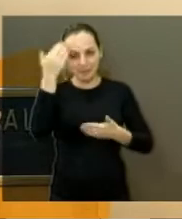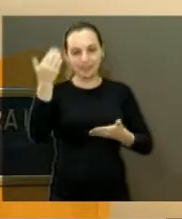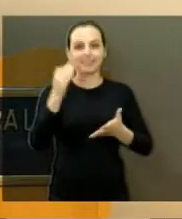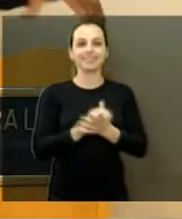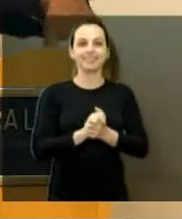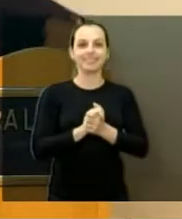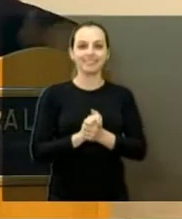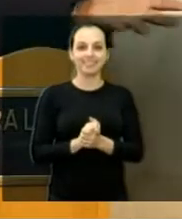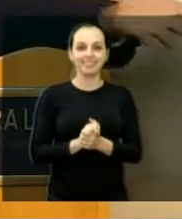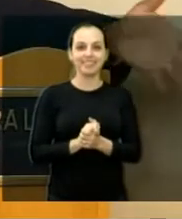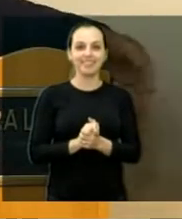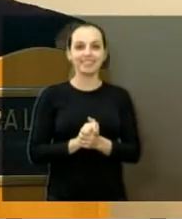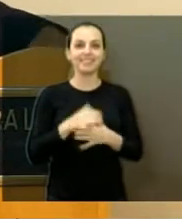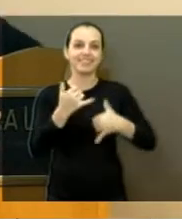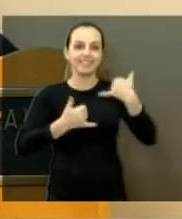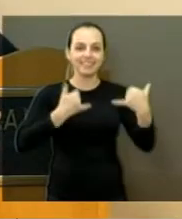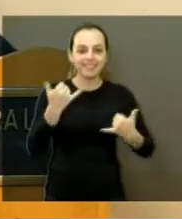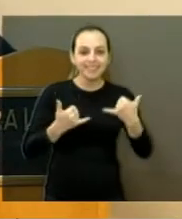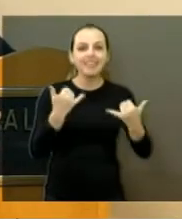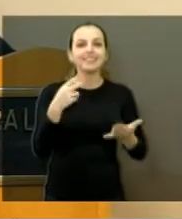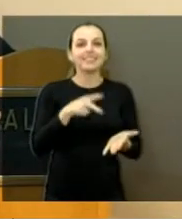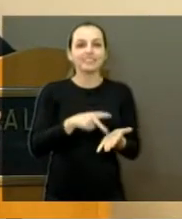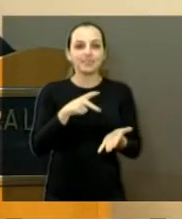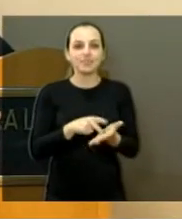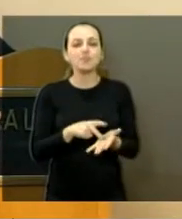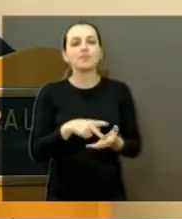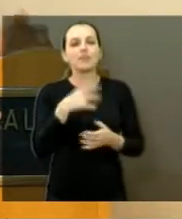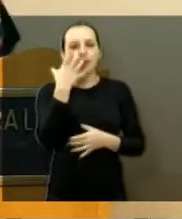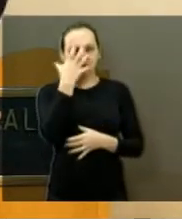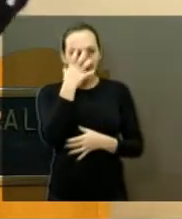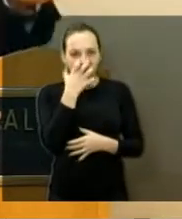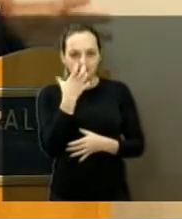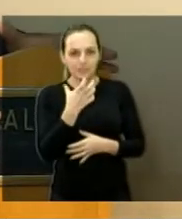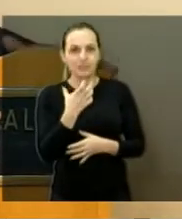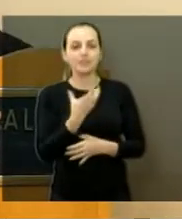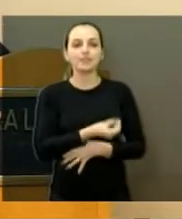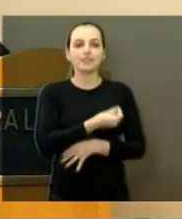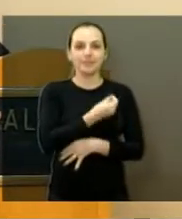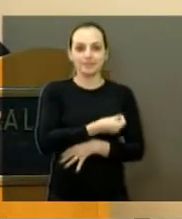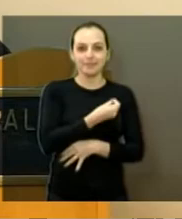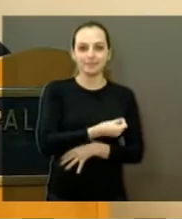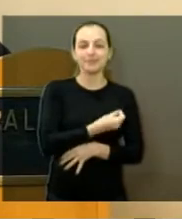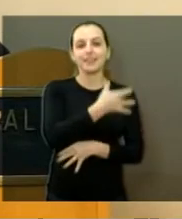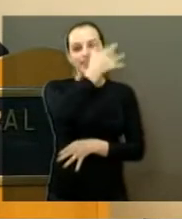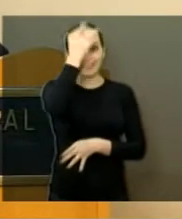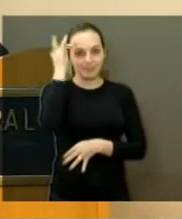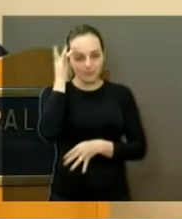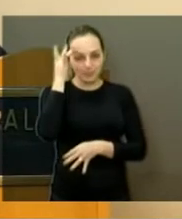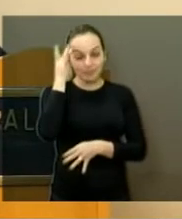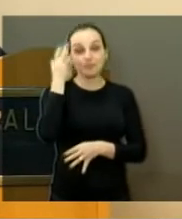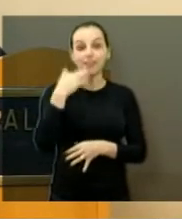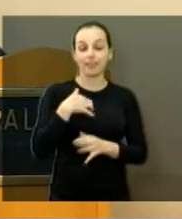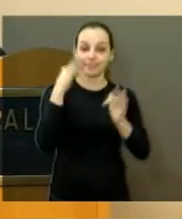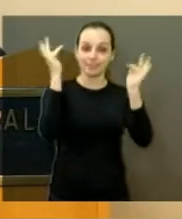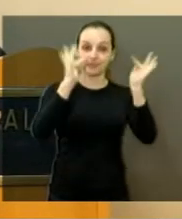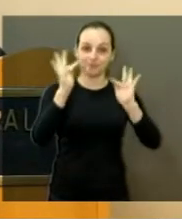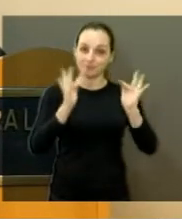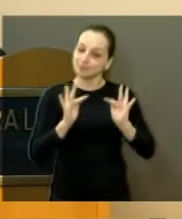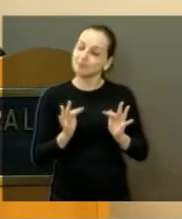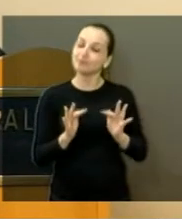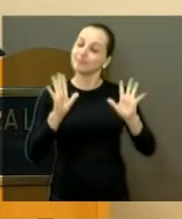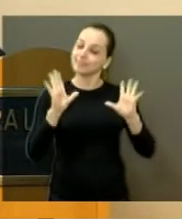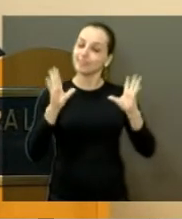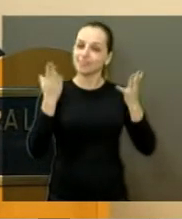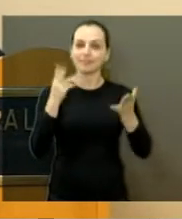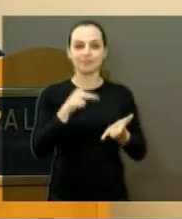Neguinho. Obrigado, desculpa a brincadeira. É a realidade. Quem mexe com os cachorrinhos, mexe com a vida das pessoas. Eu fico muito contente por esse evento,